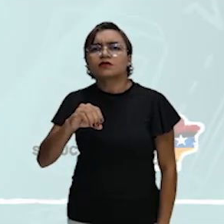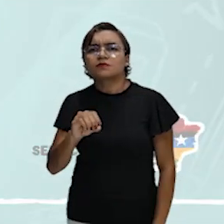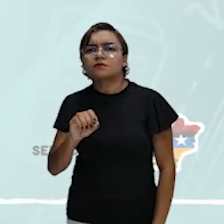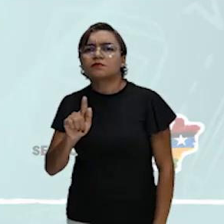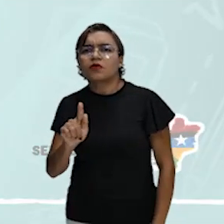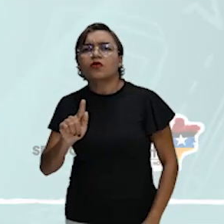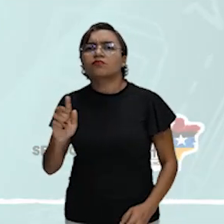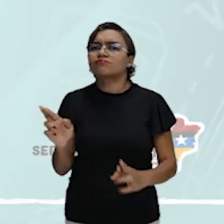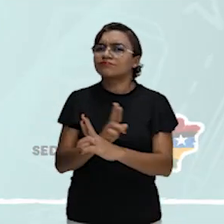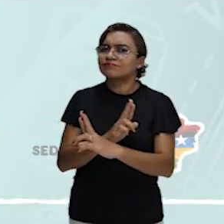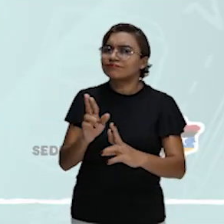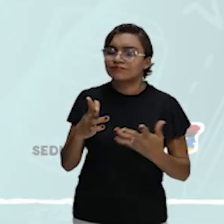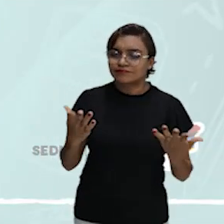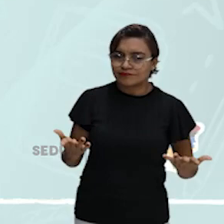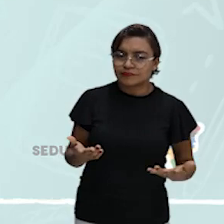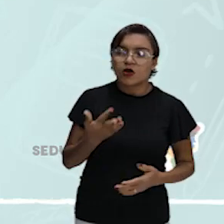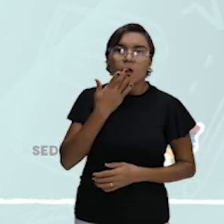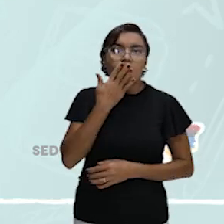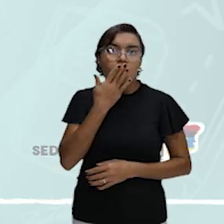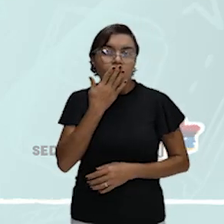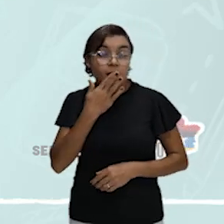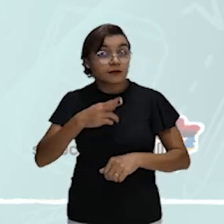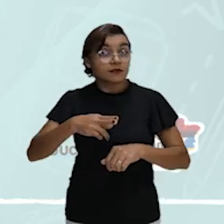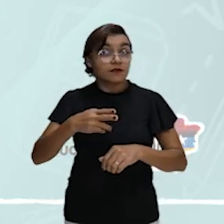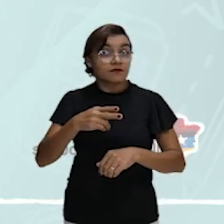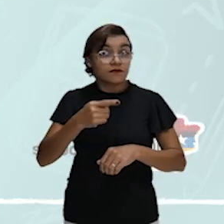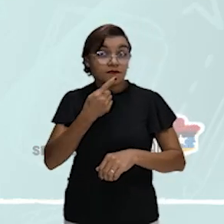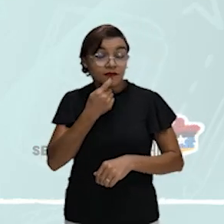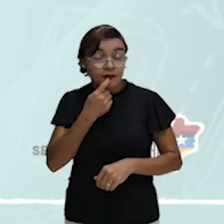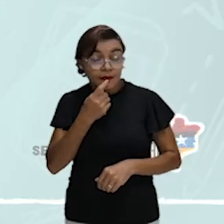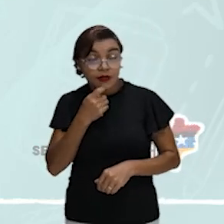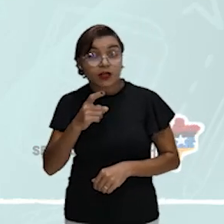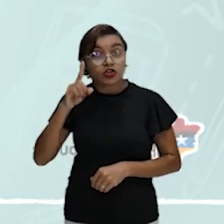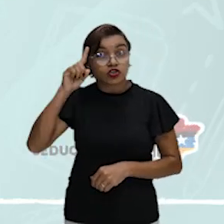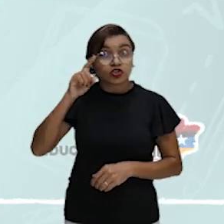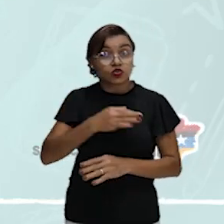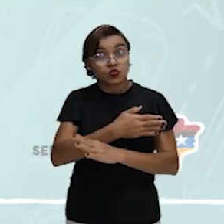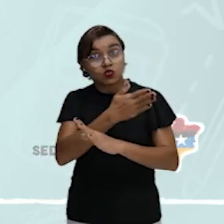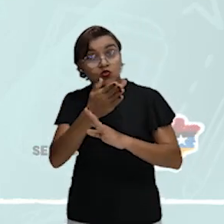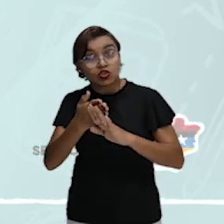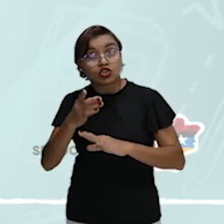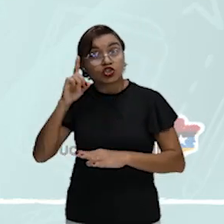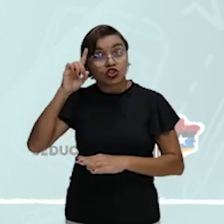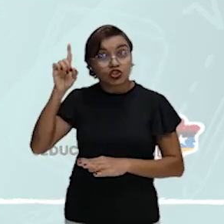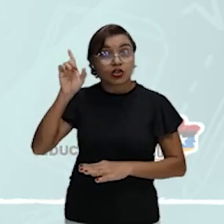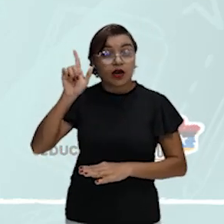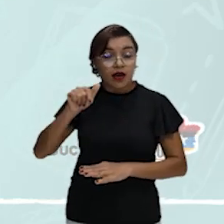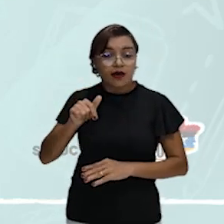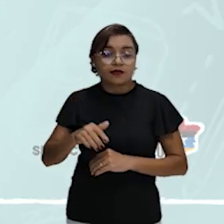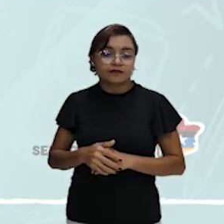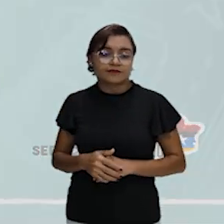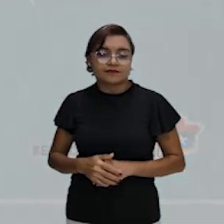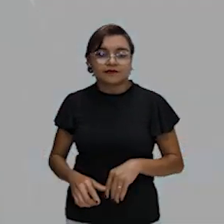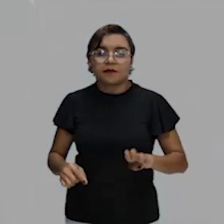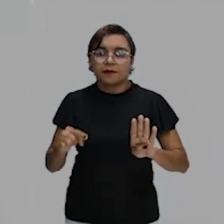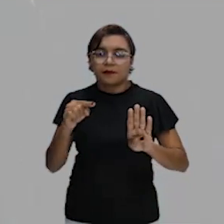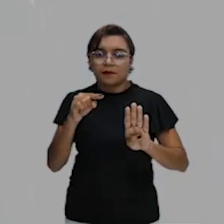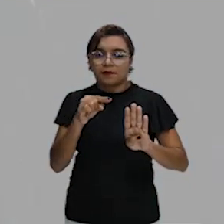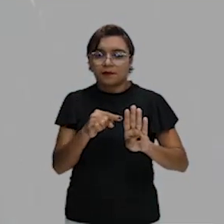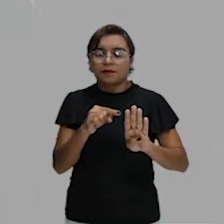Ora, ele falou que tem uma coloração mais avermelhada, né? Ocorre durante o dia, através da fotossíntese. Então, nós temos o smog